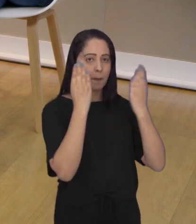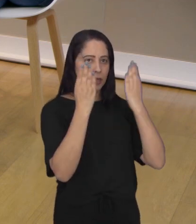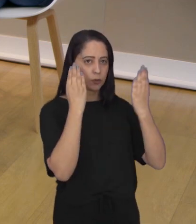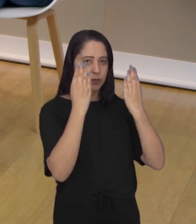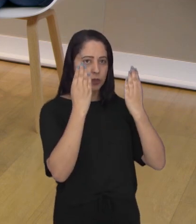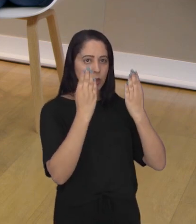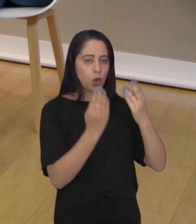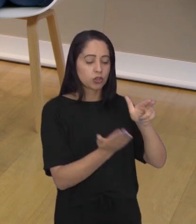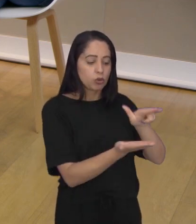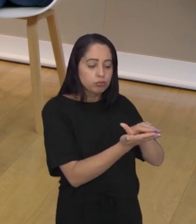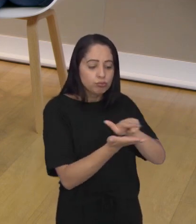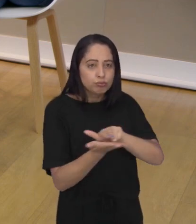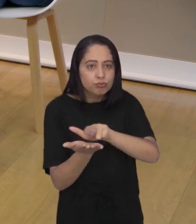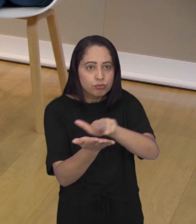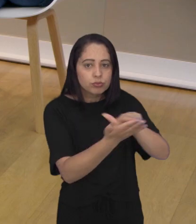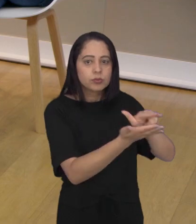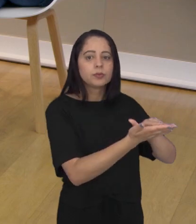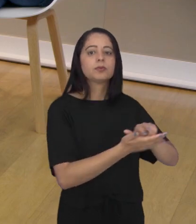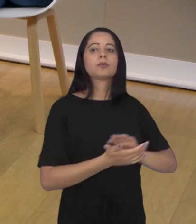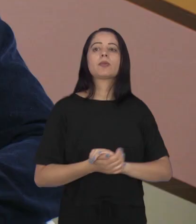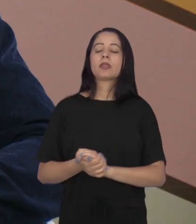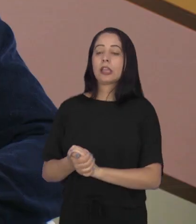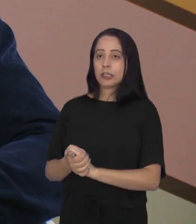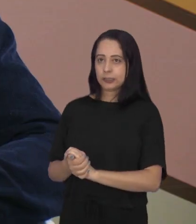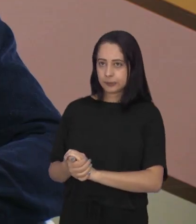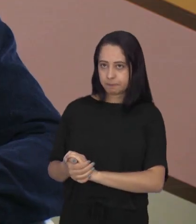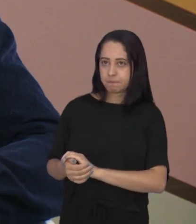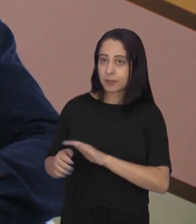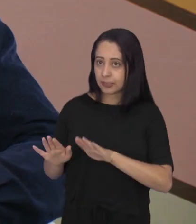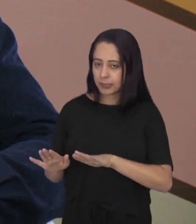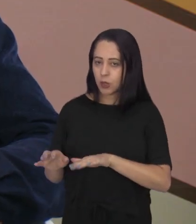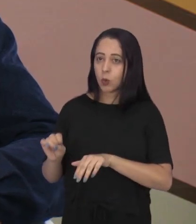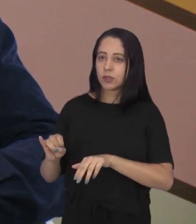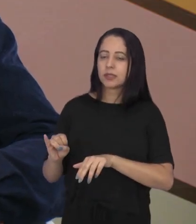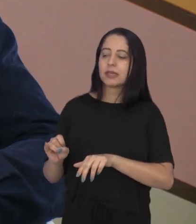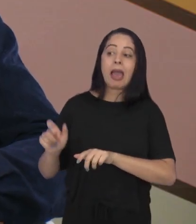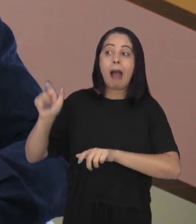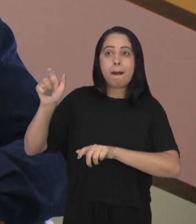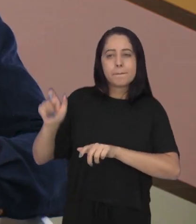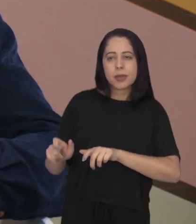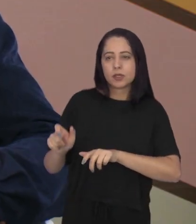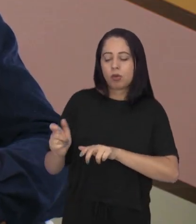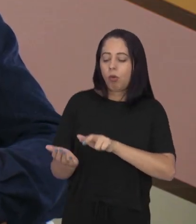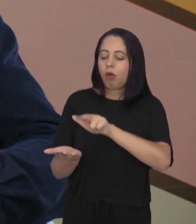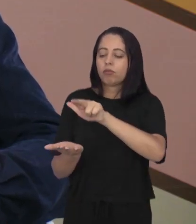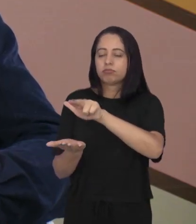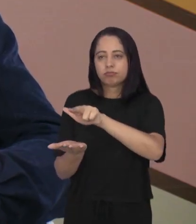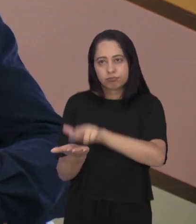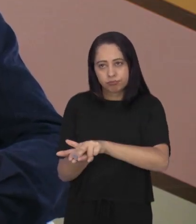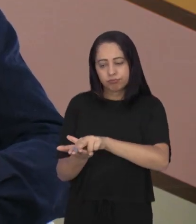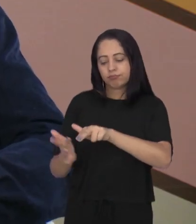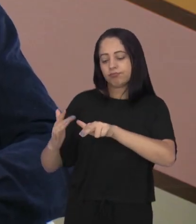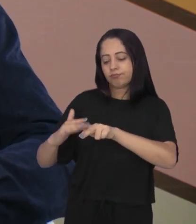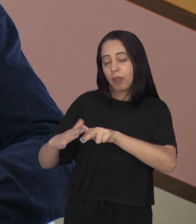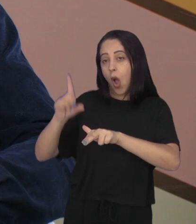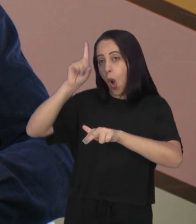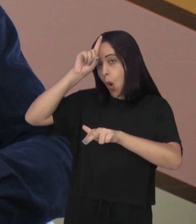psicológico para os pacientes que estão internados? Olha, Gisele, o paciente quando passa por uma internação,